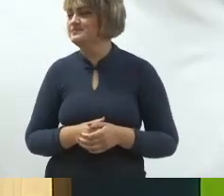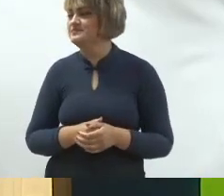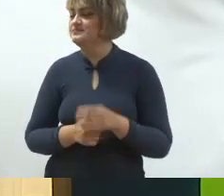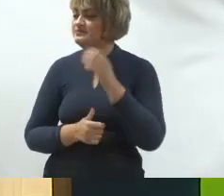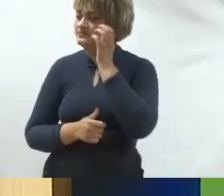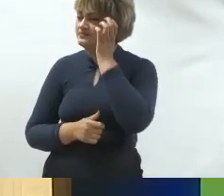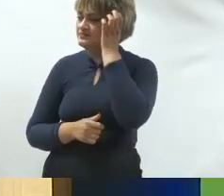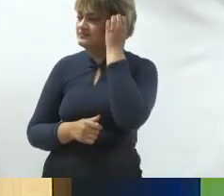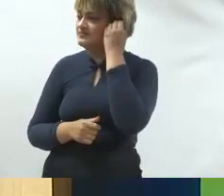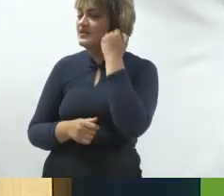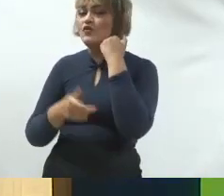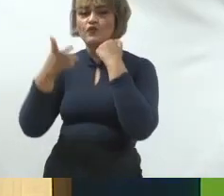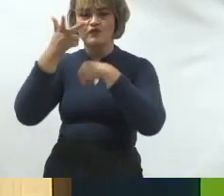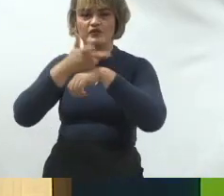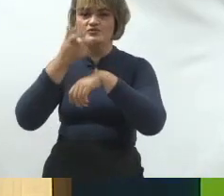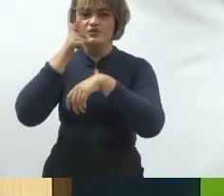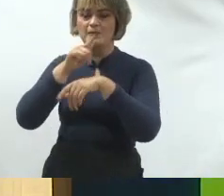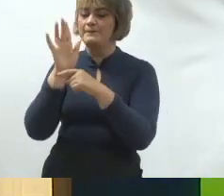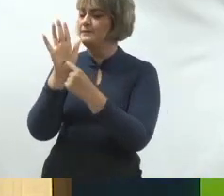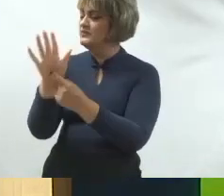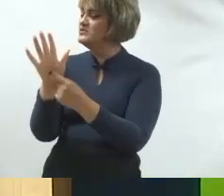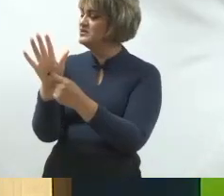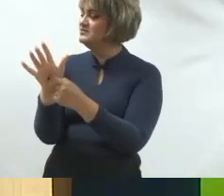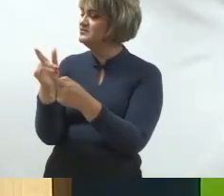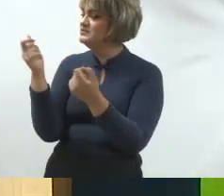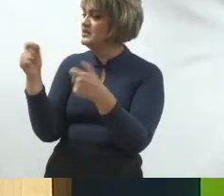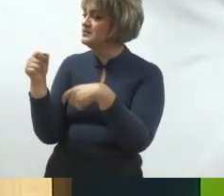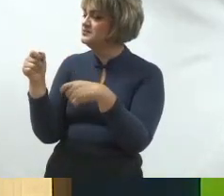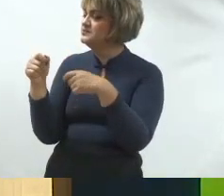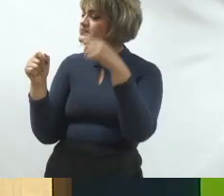É o vídeo, né? Onde é que eu consigo?